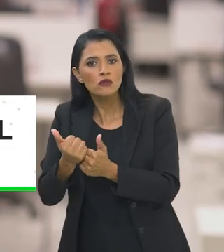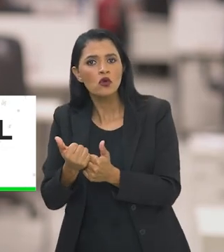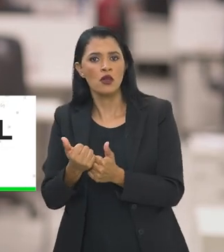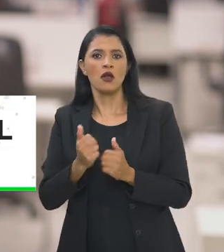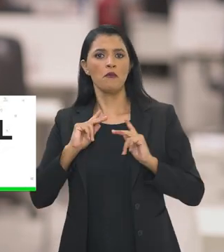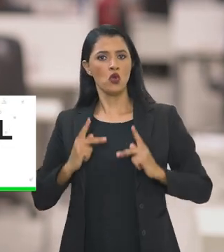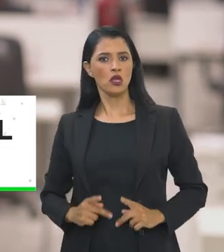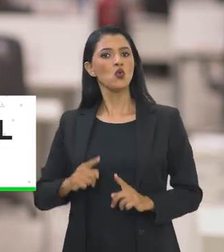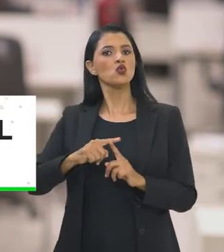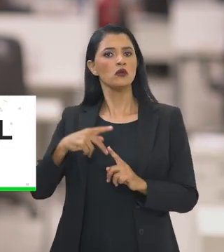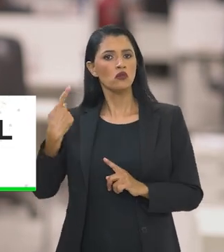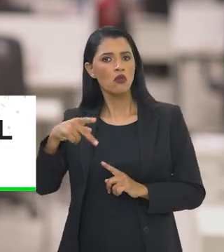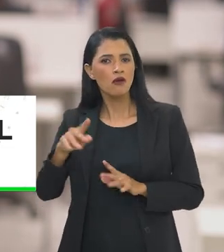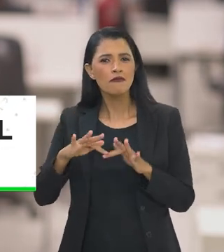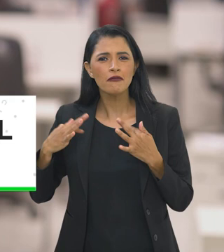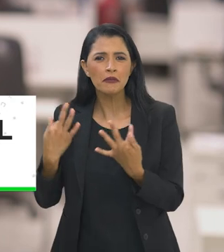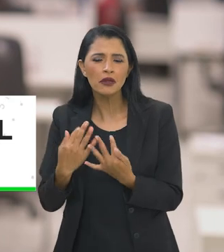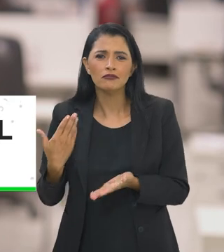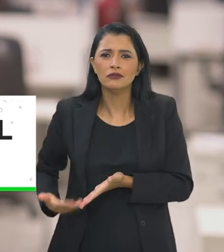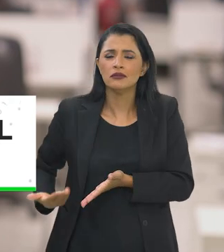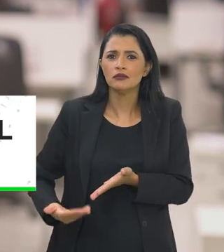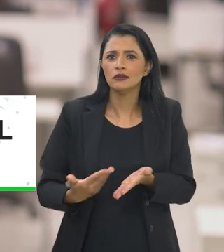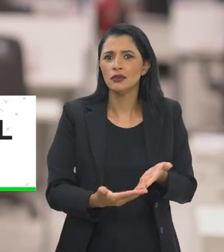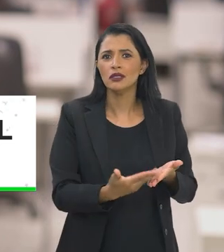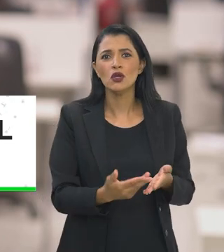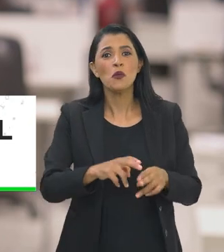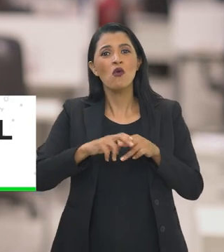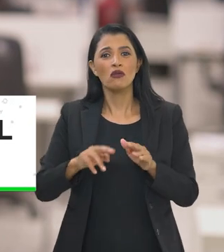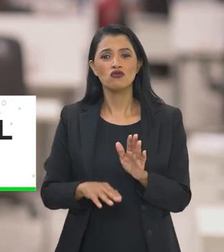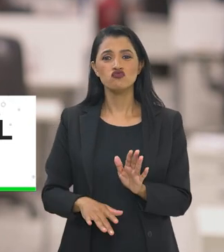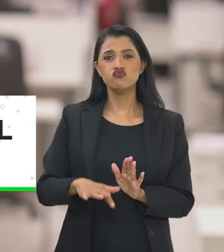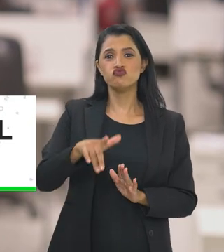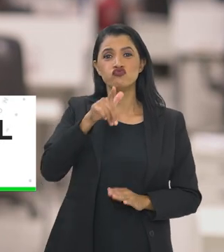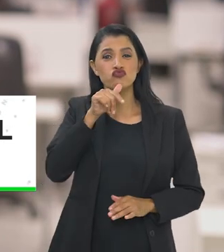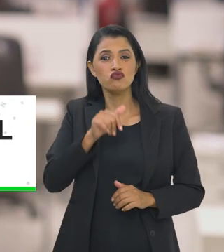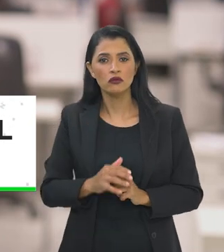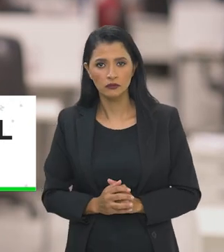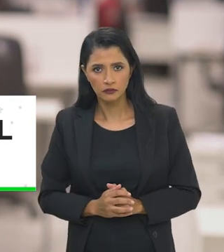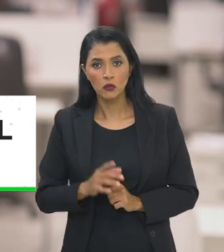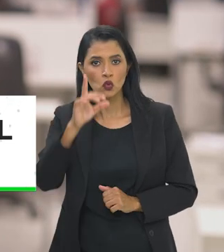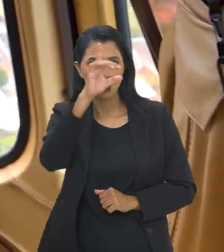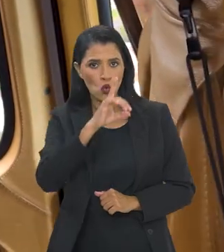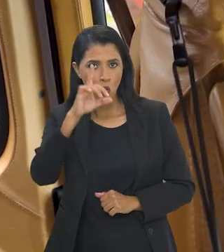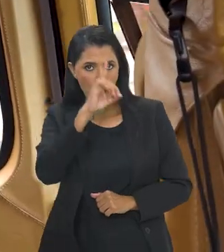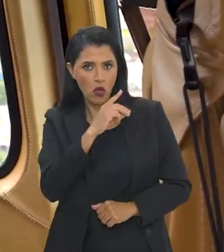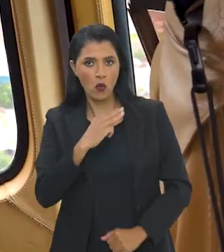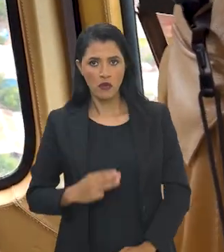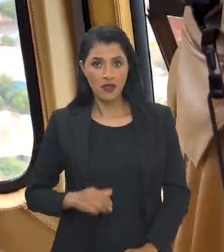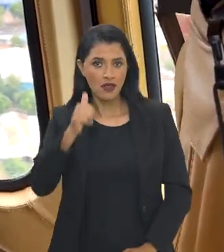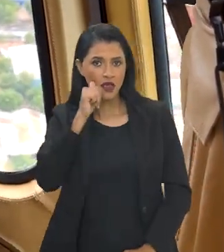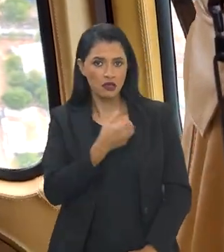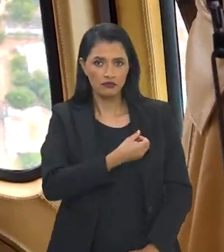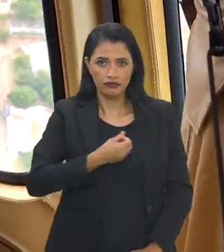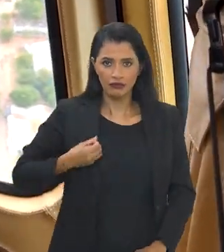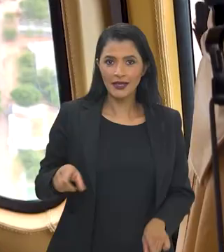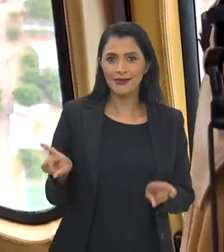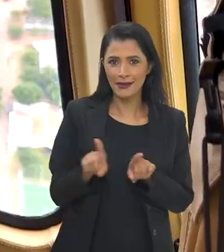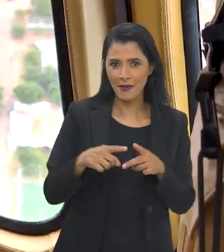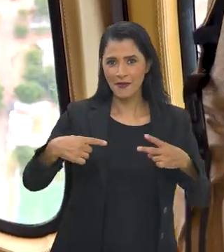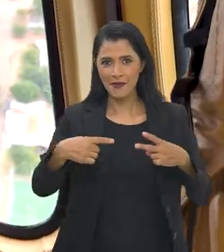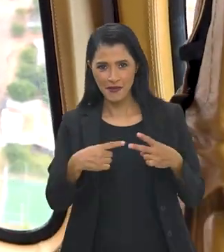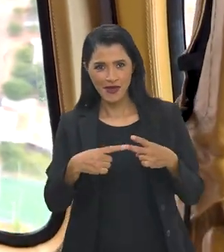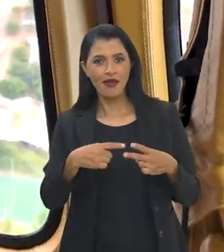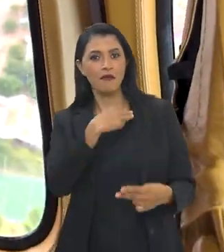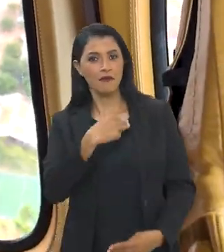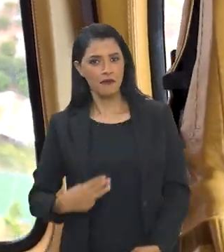assistência humanitária às famílias que perderam tudo com as enchentes no Norte. No domingo, a ministra do Meio Ambiente, Marina Silva, e o